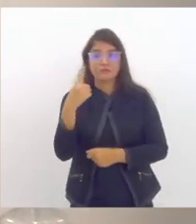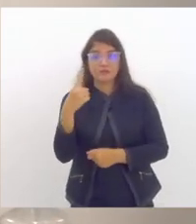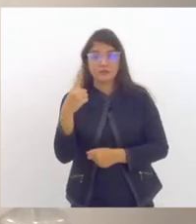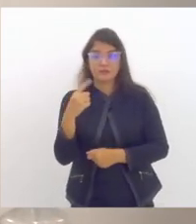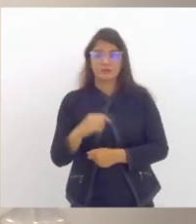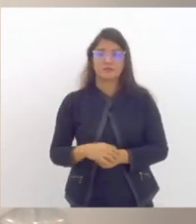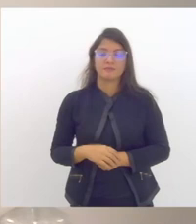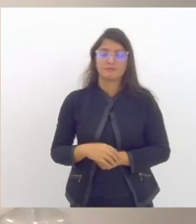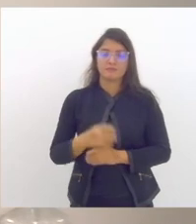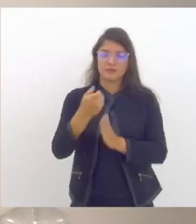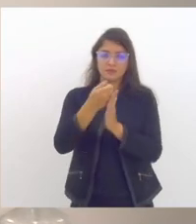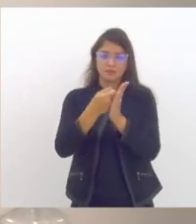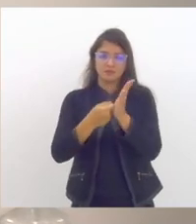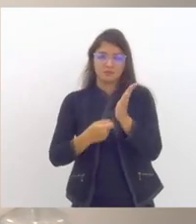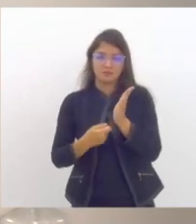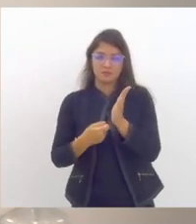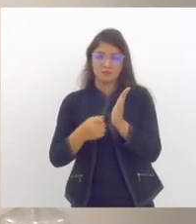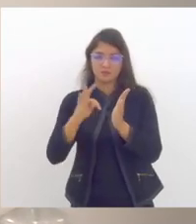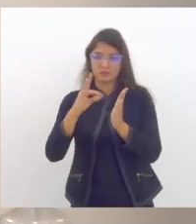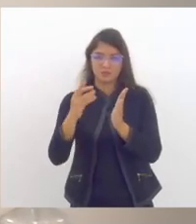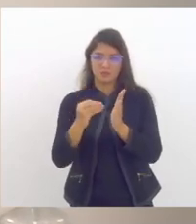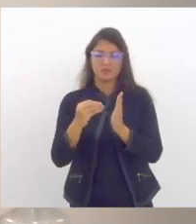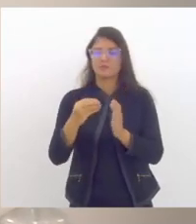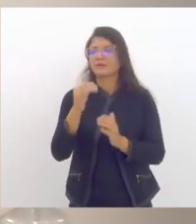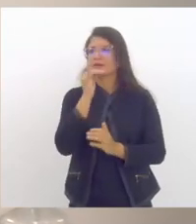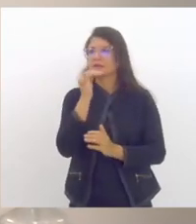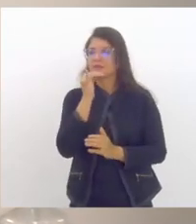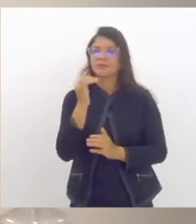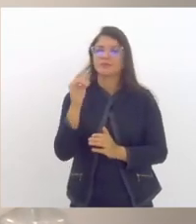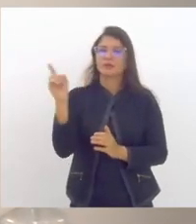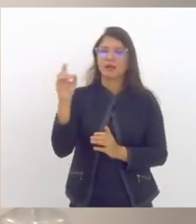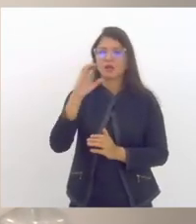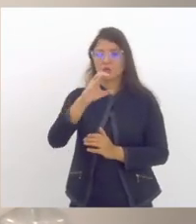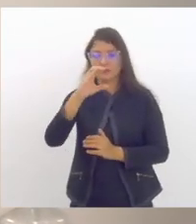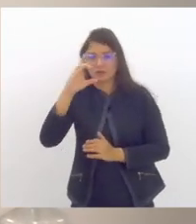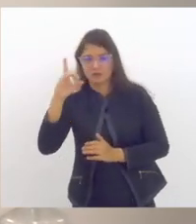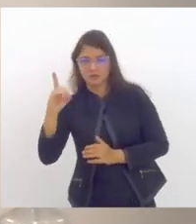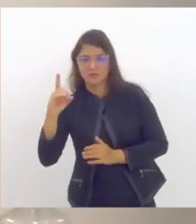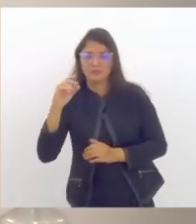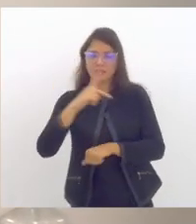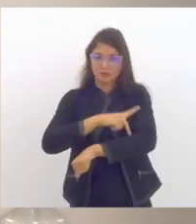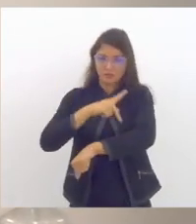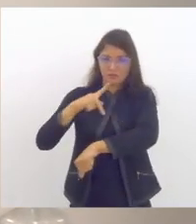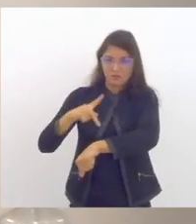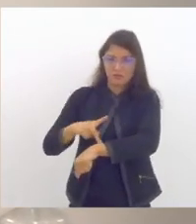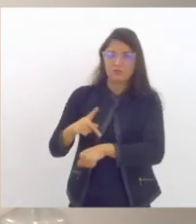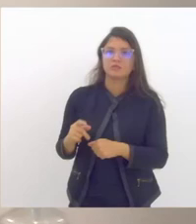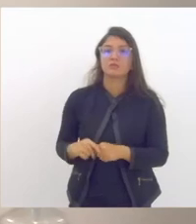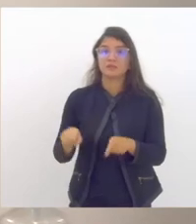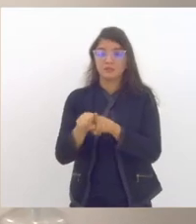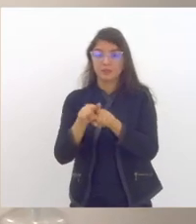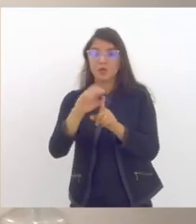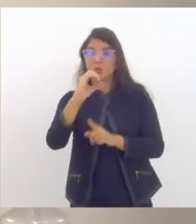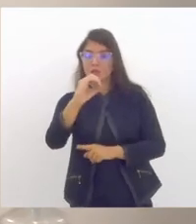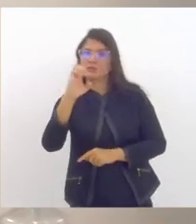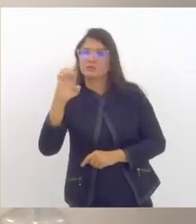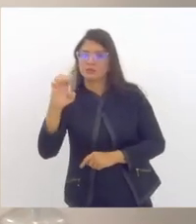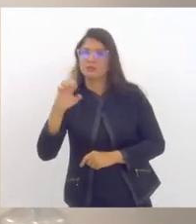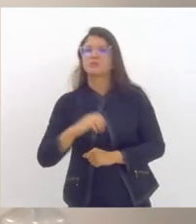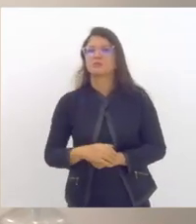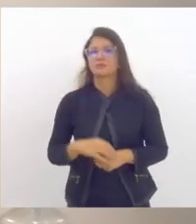preenchimento de todos os cargos de coordenação pedagógica e orientação educacional